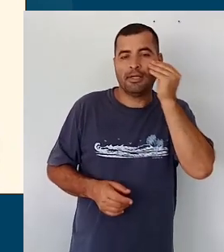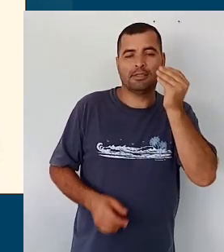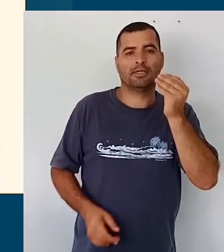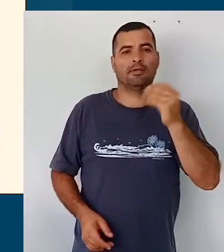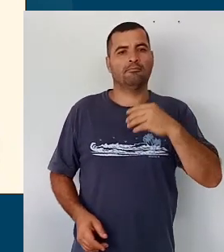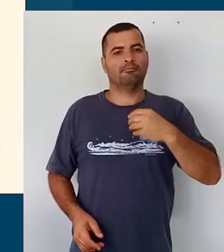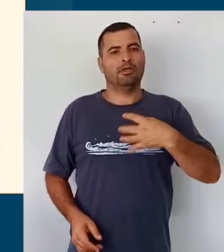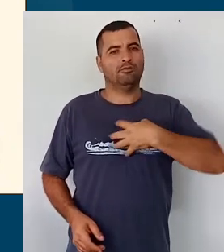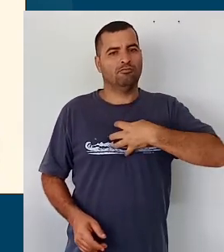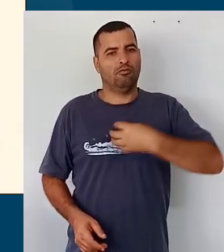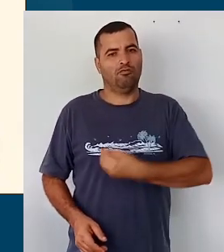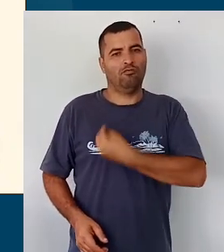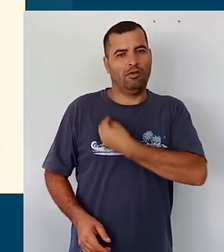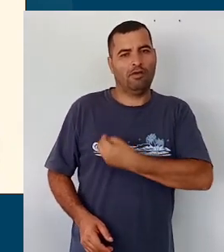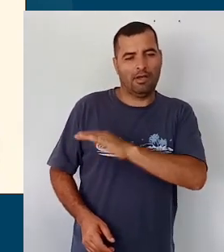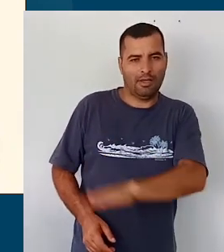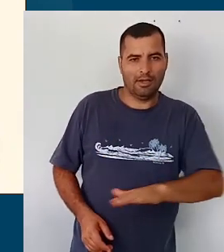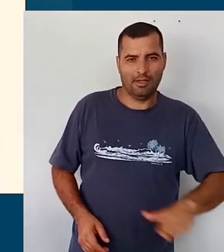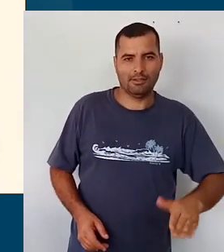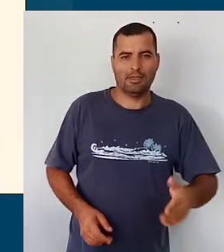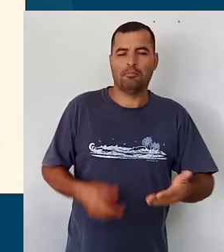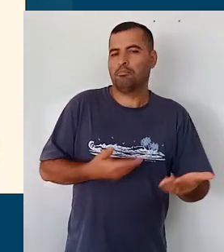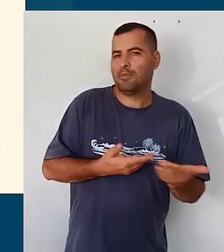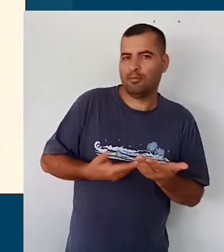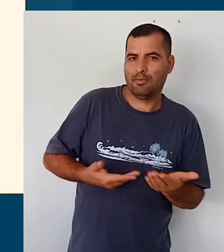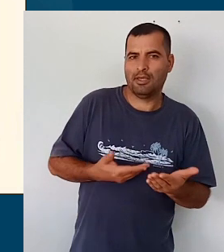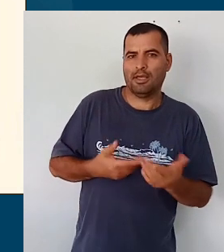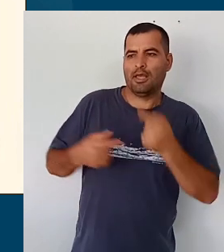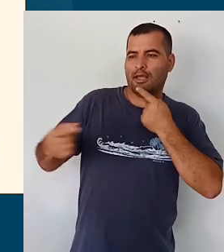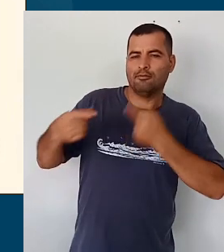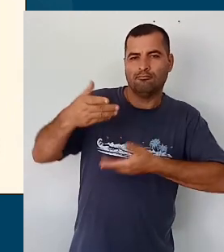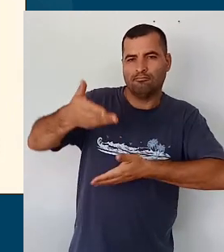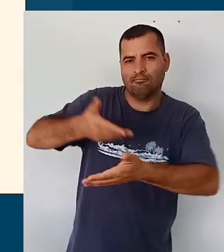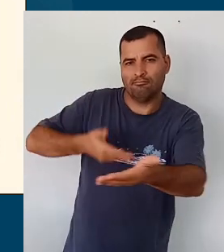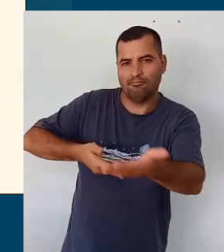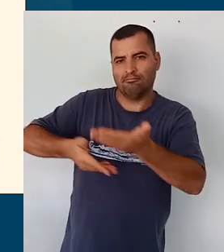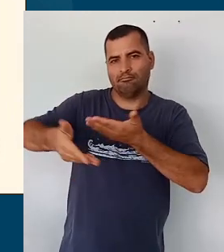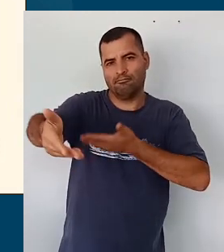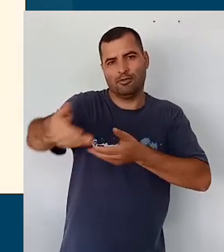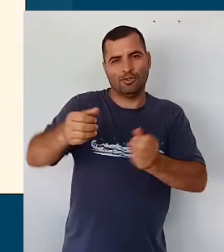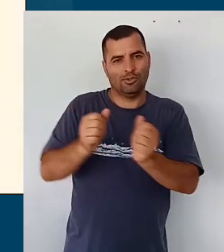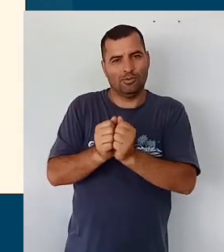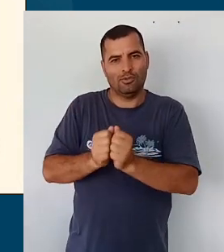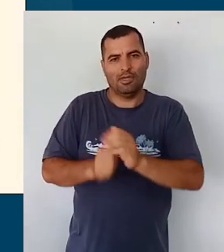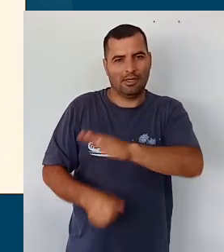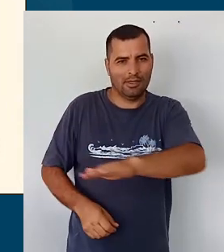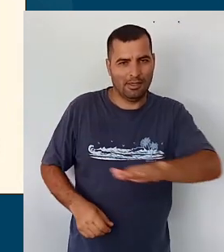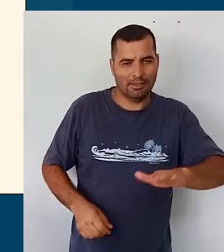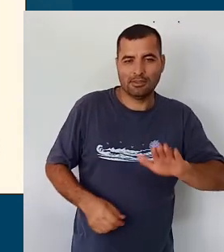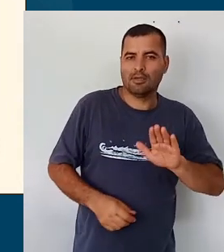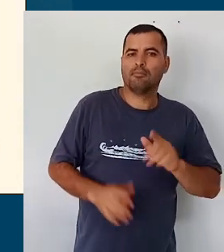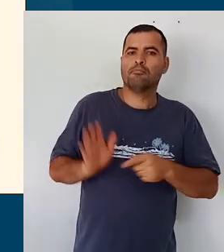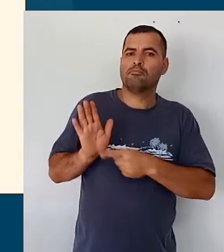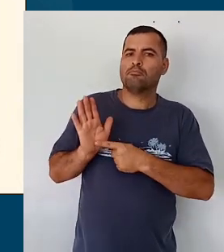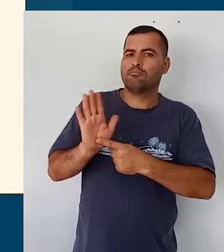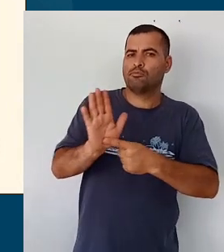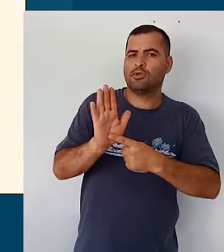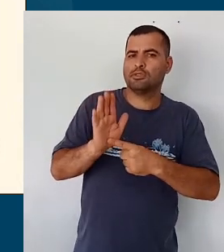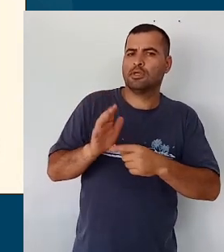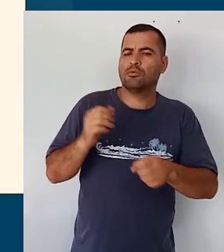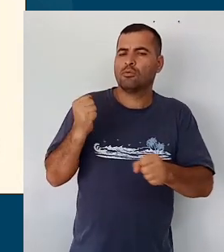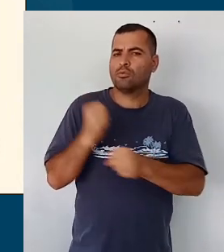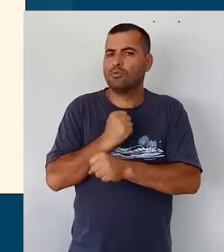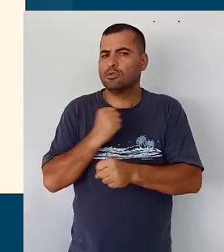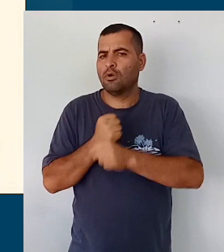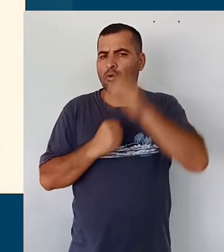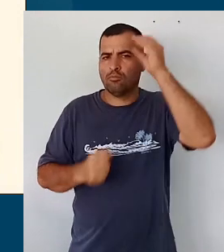vividas pelos bebês, né, nas interações que eles estabelecem, né, eles e as crianças, revela o processo de construção do